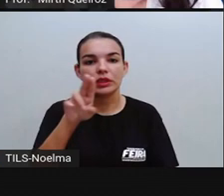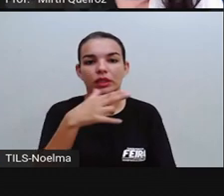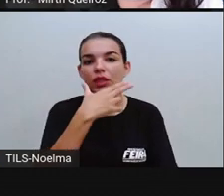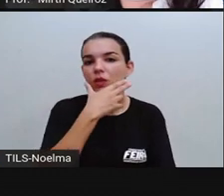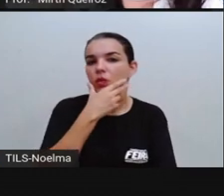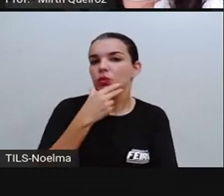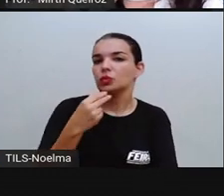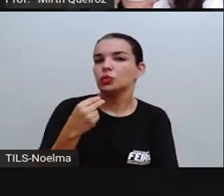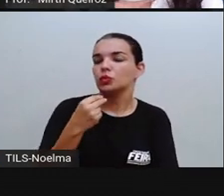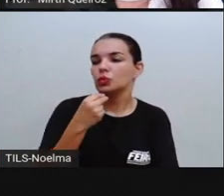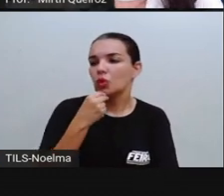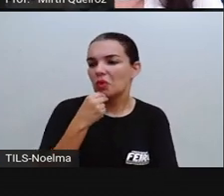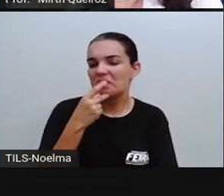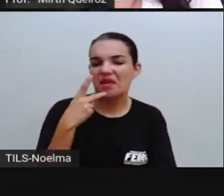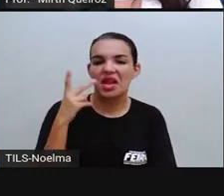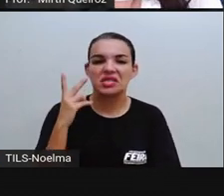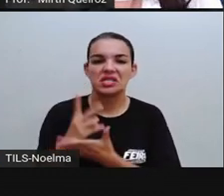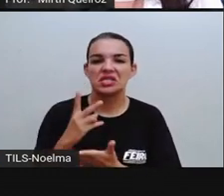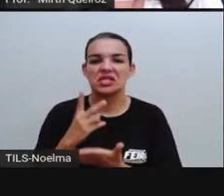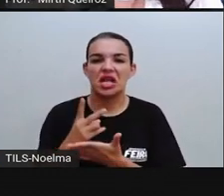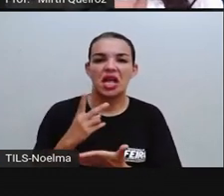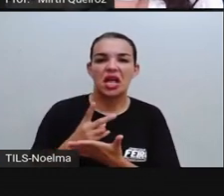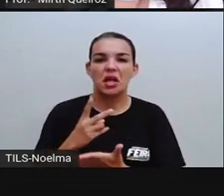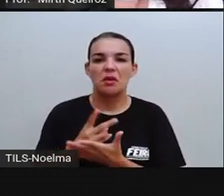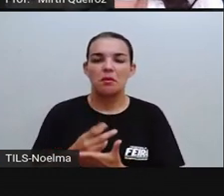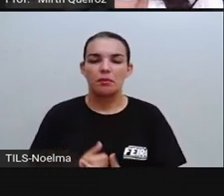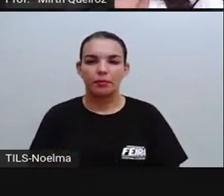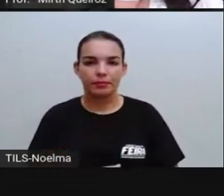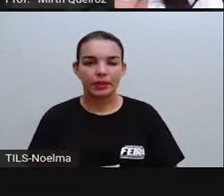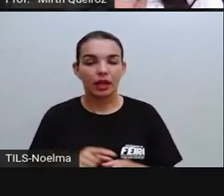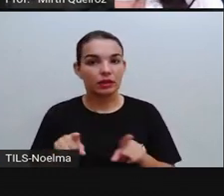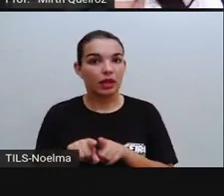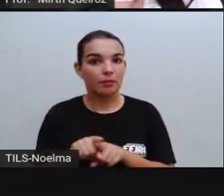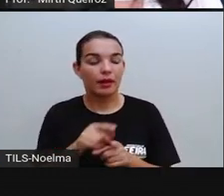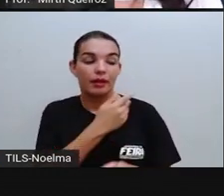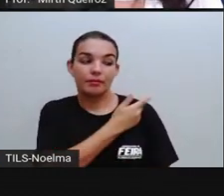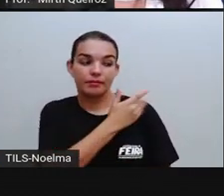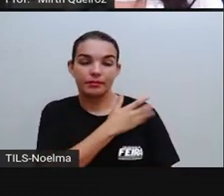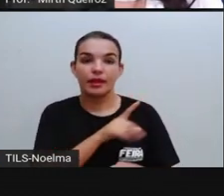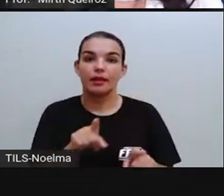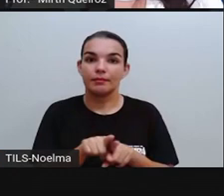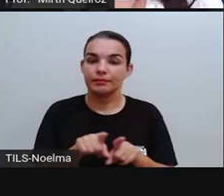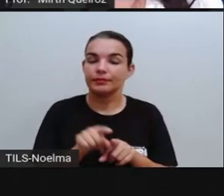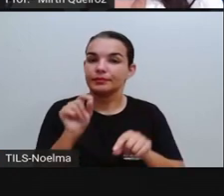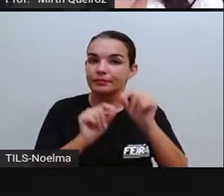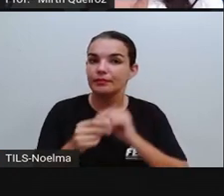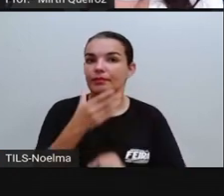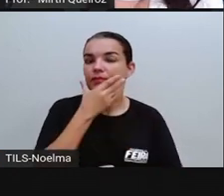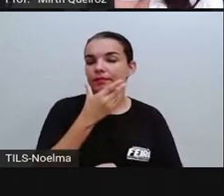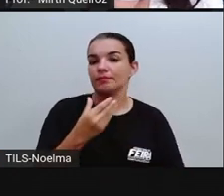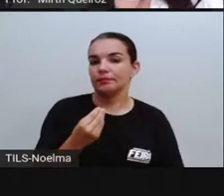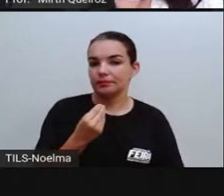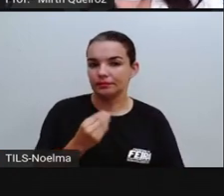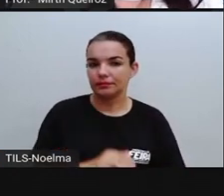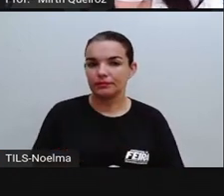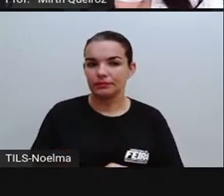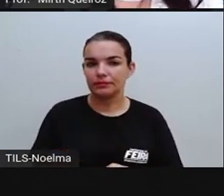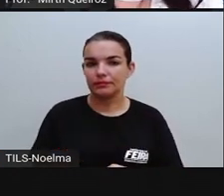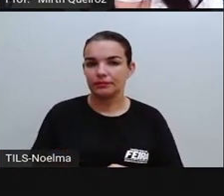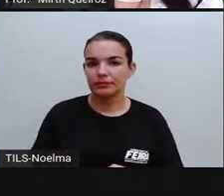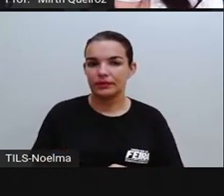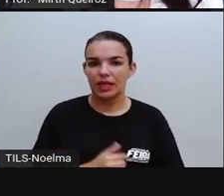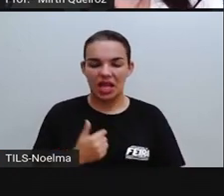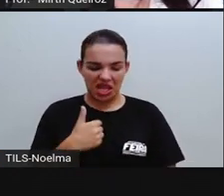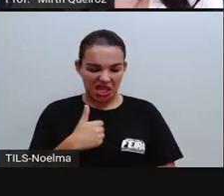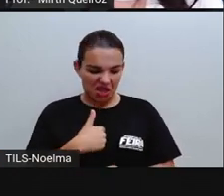uma expressão racista, é uma expressão machista também. Não sou tuas negas.